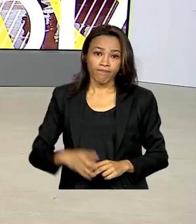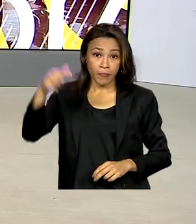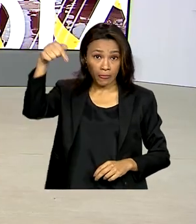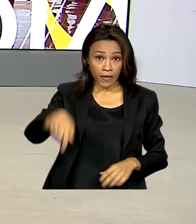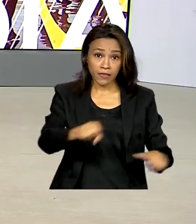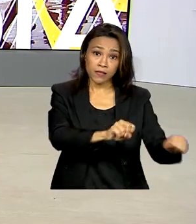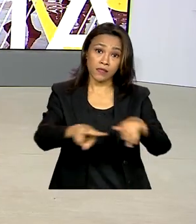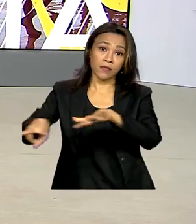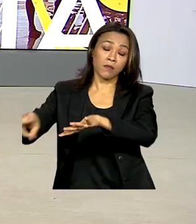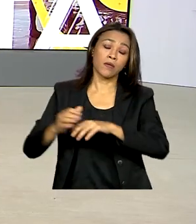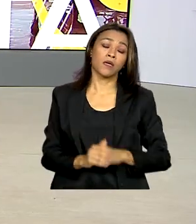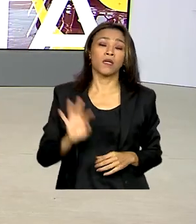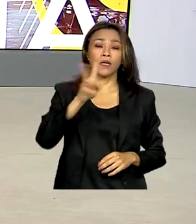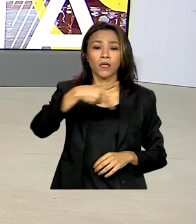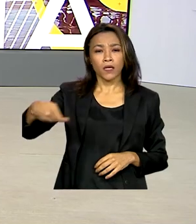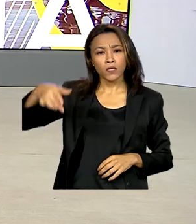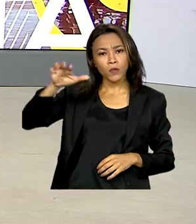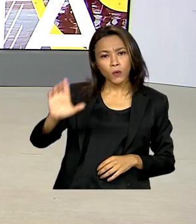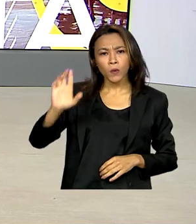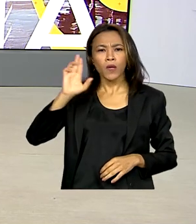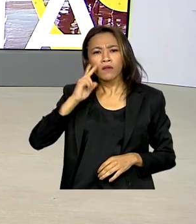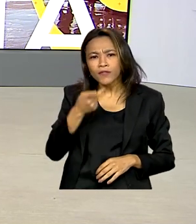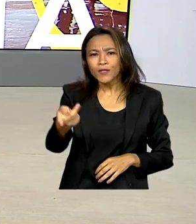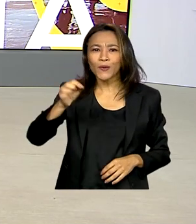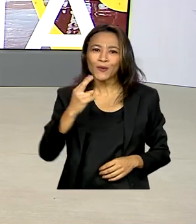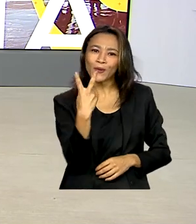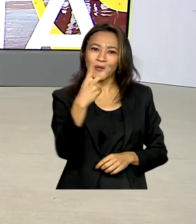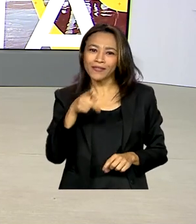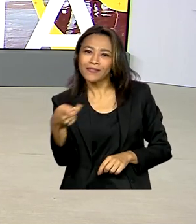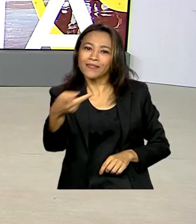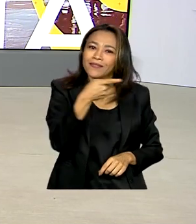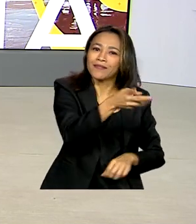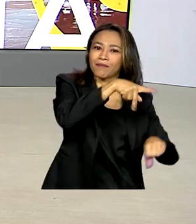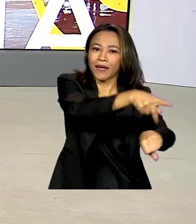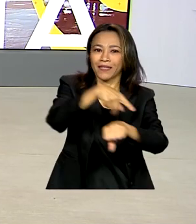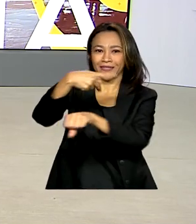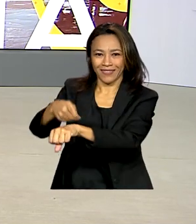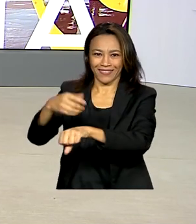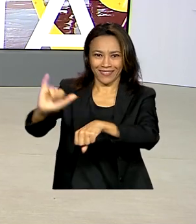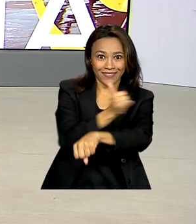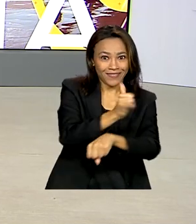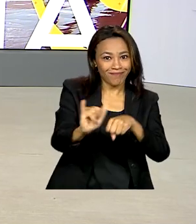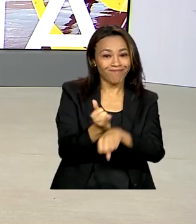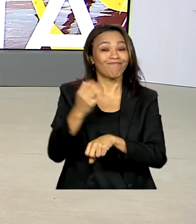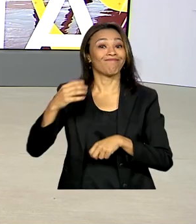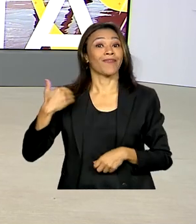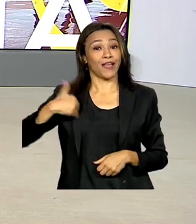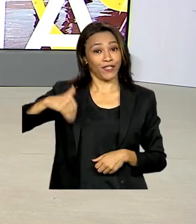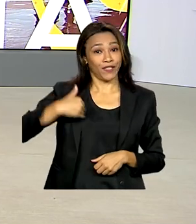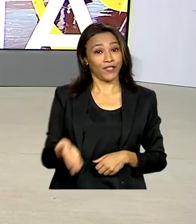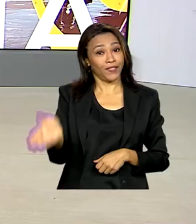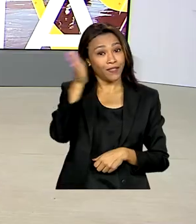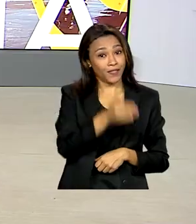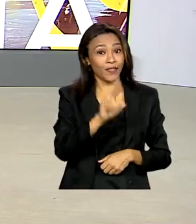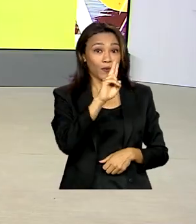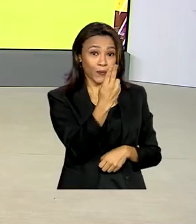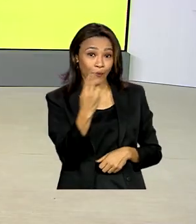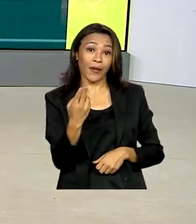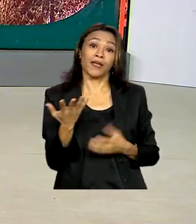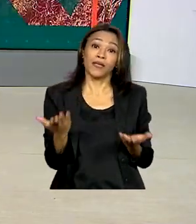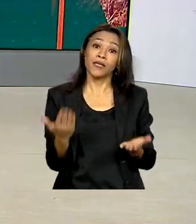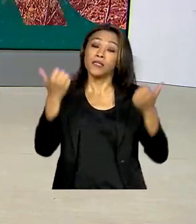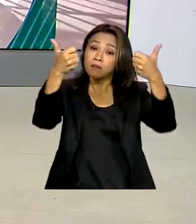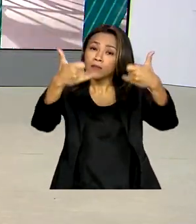semana, o presidente Lula visitou dois parceiros estratégicos, a Argentina e o Uruguai, e reforçou a